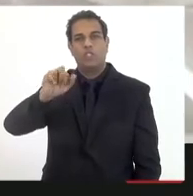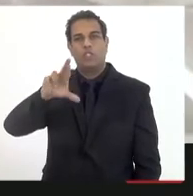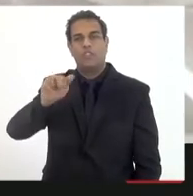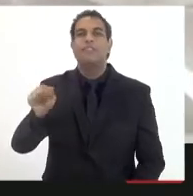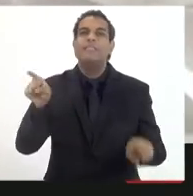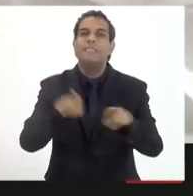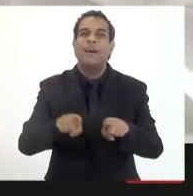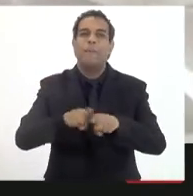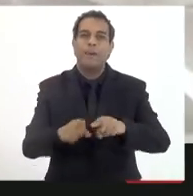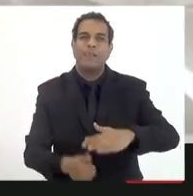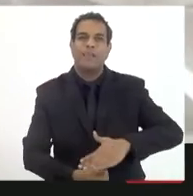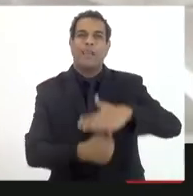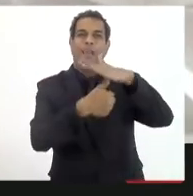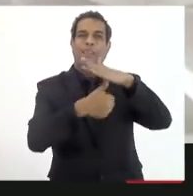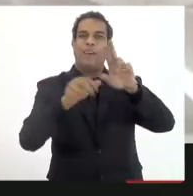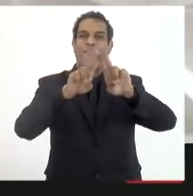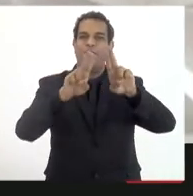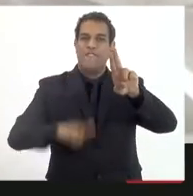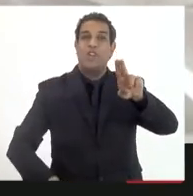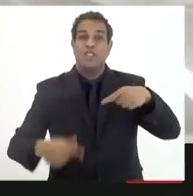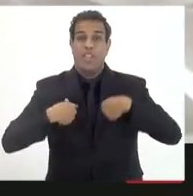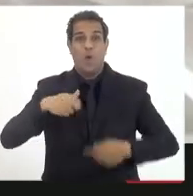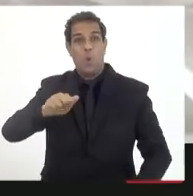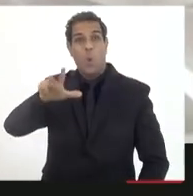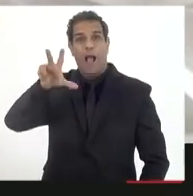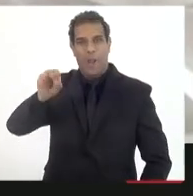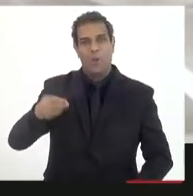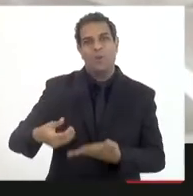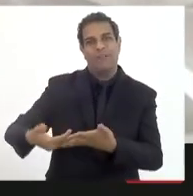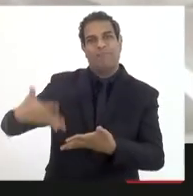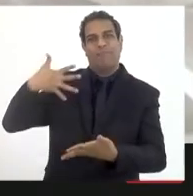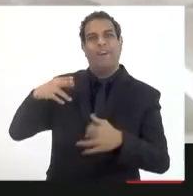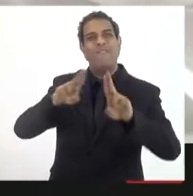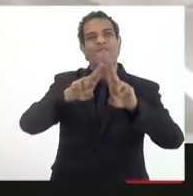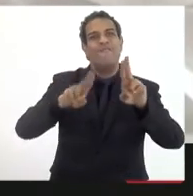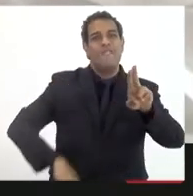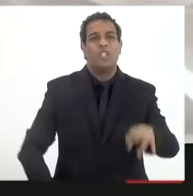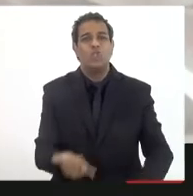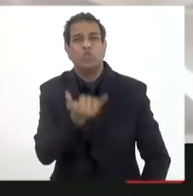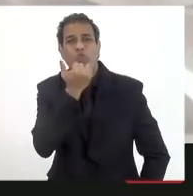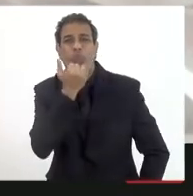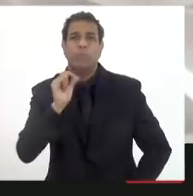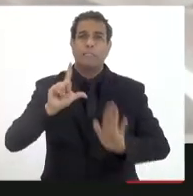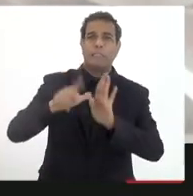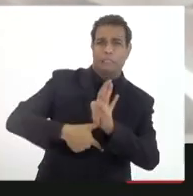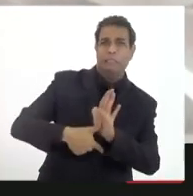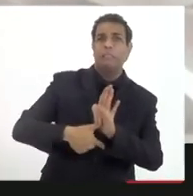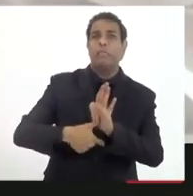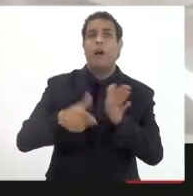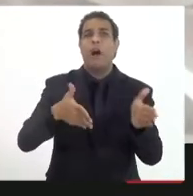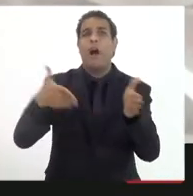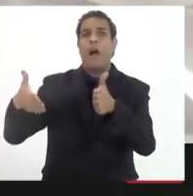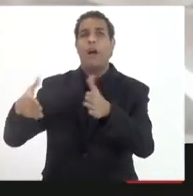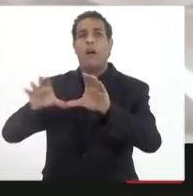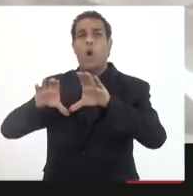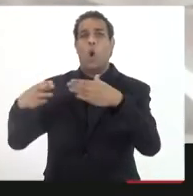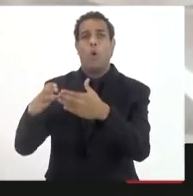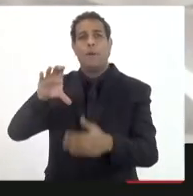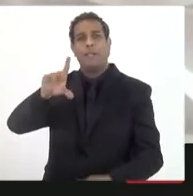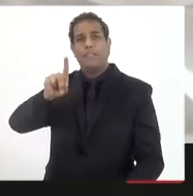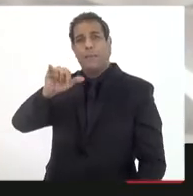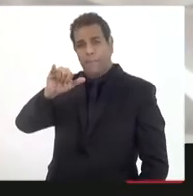Denise Carvalho, que fui aluna da UFRJ. Pedi desculpas pelo atraso, mas eu estava na CPI do Petróleo e Gás.